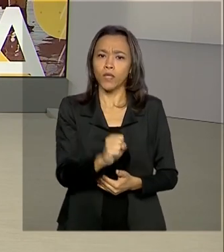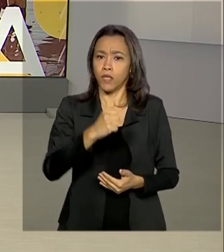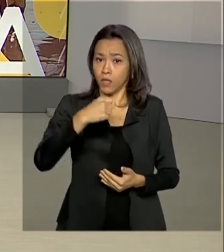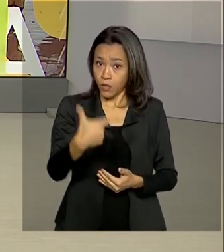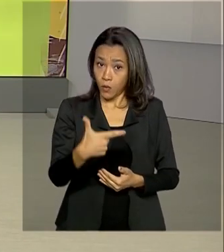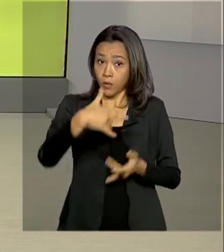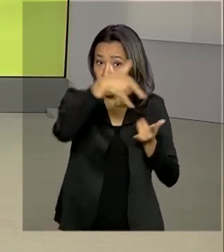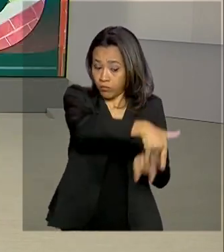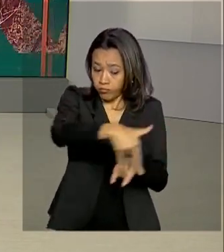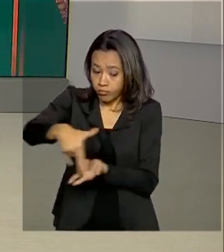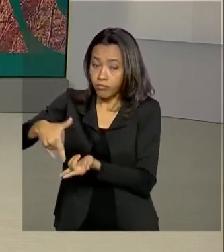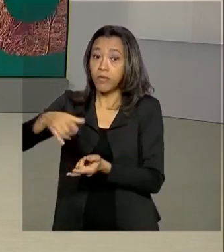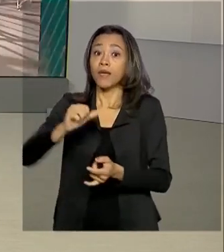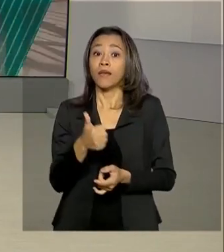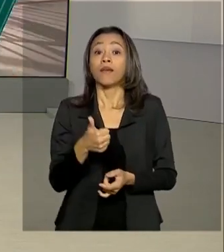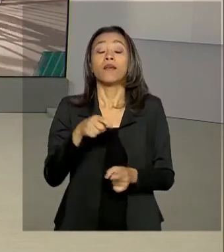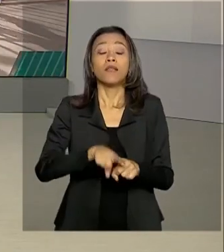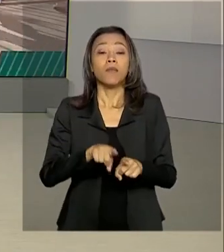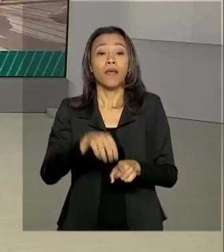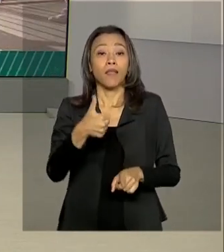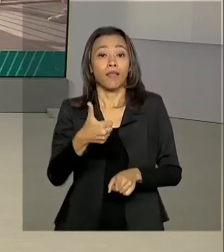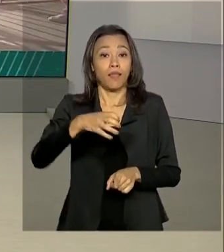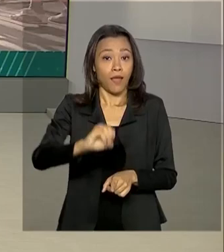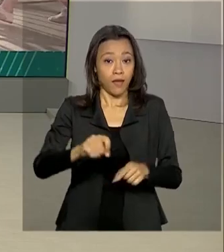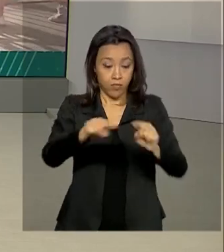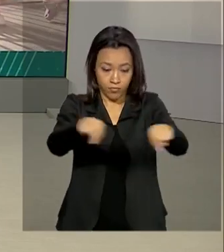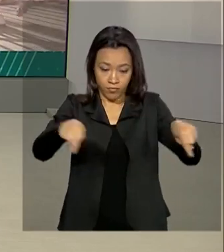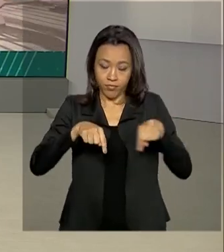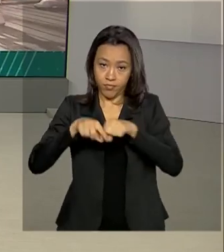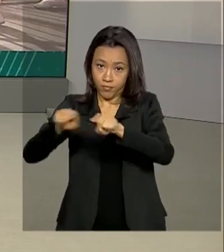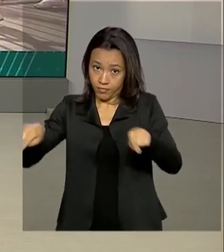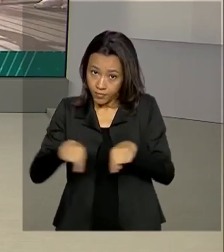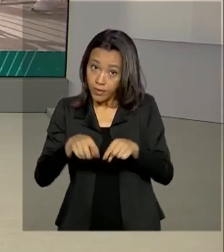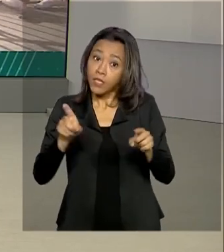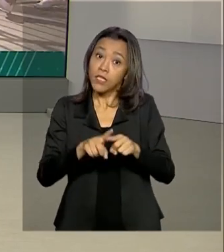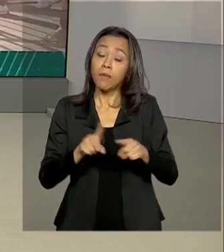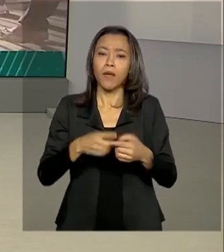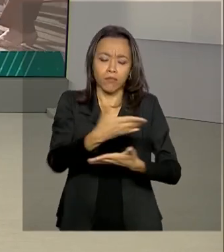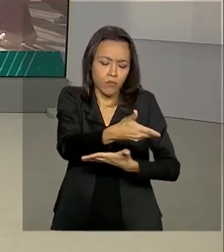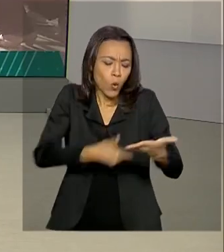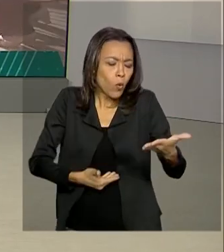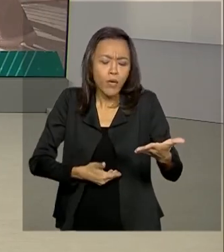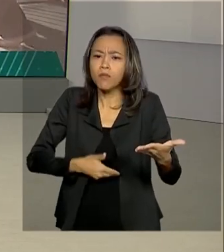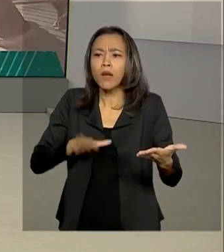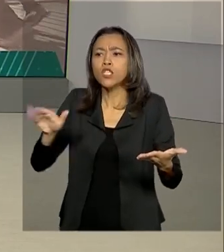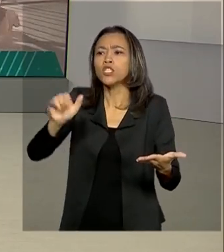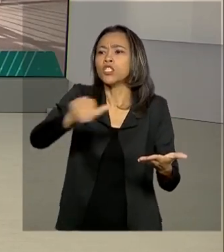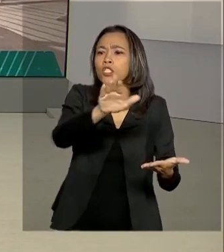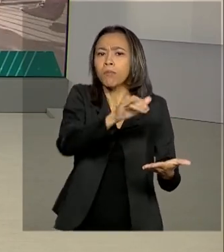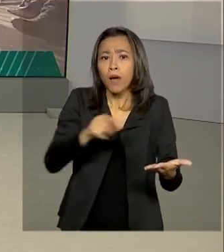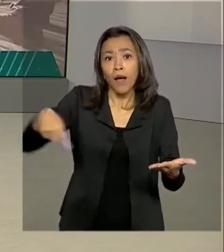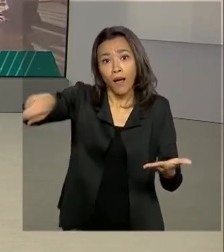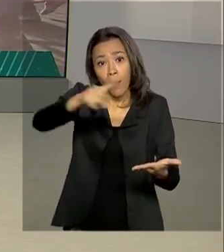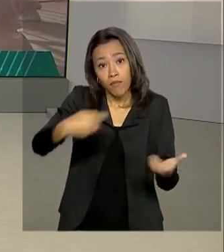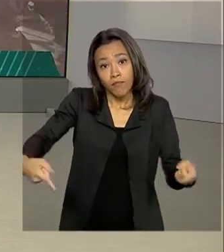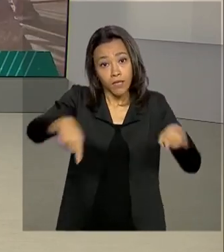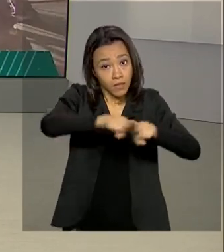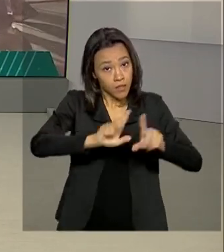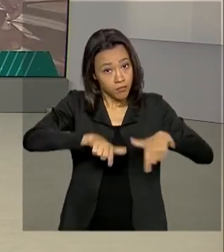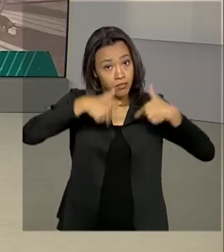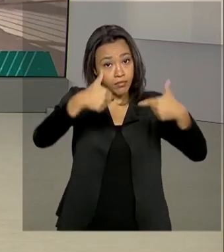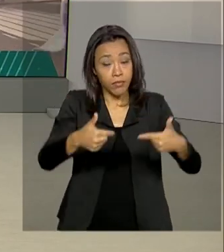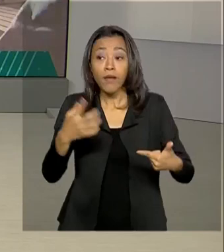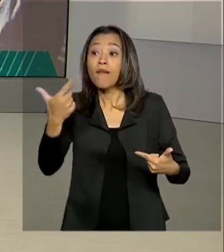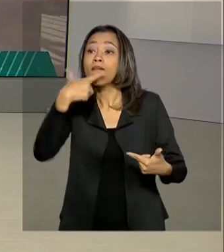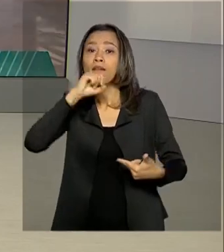enfermaria para pacientes graves de coronavírus e abriu chamamento público para empresas interessadas em fornecer testes da Covid-19.